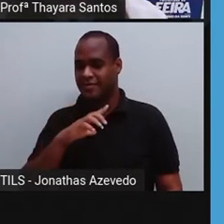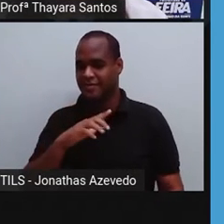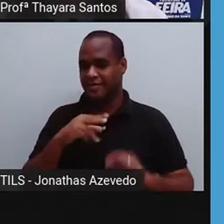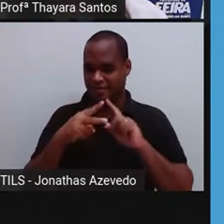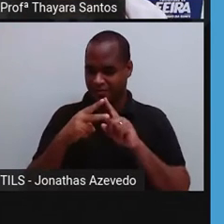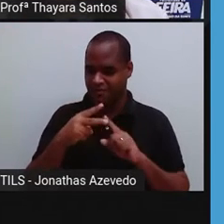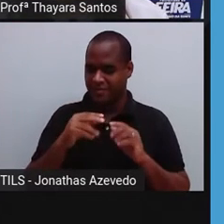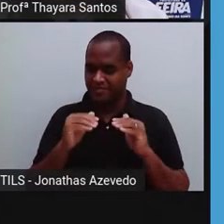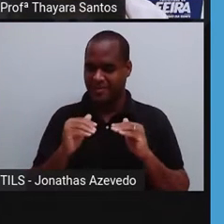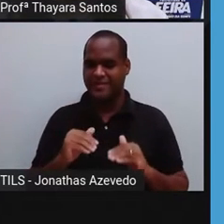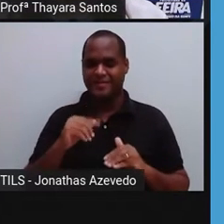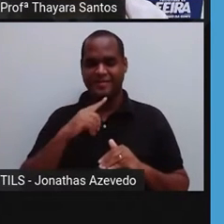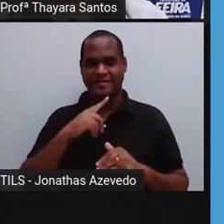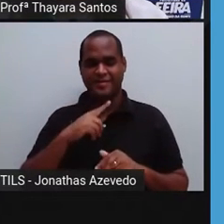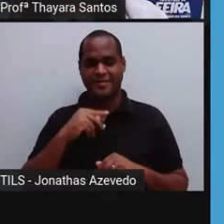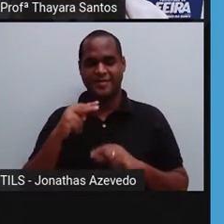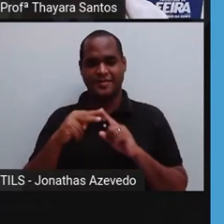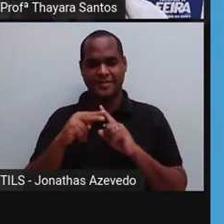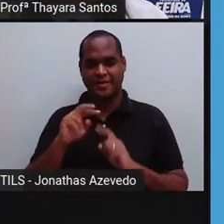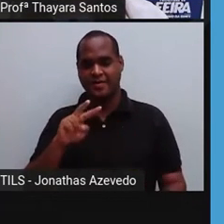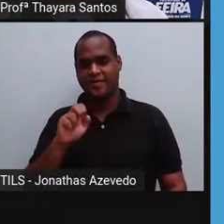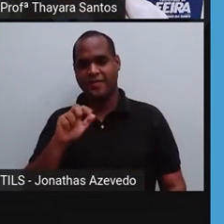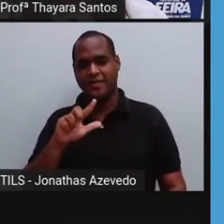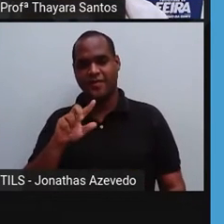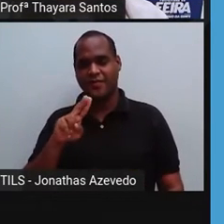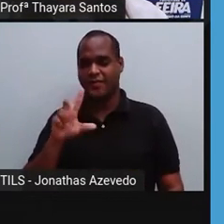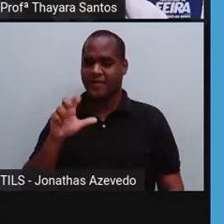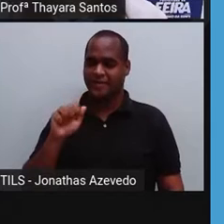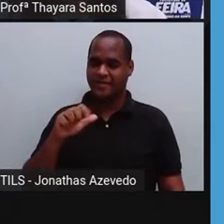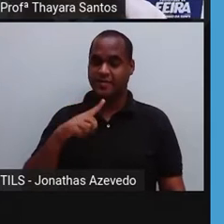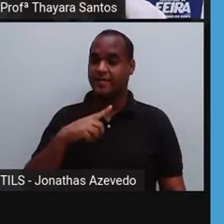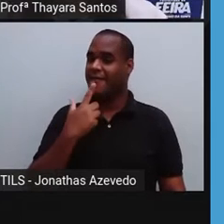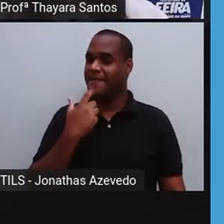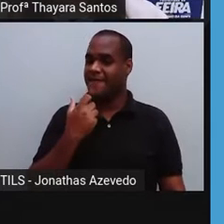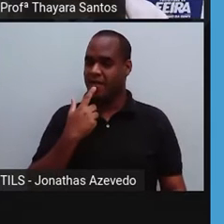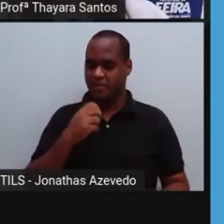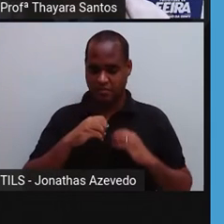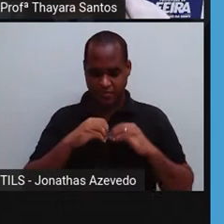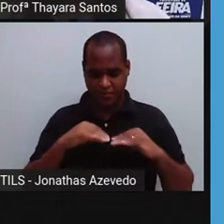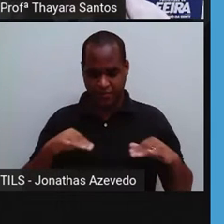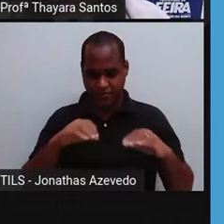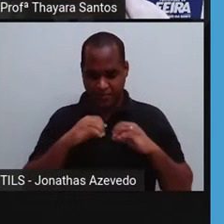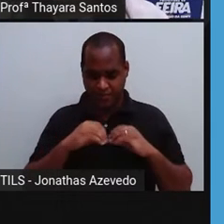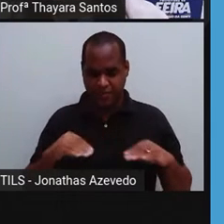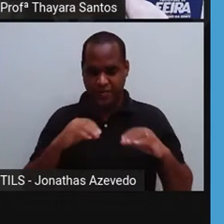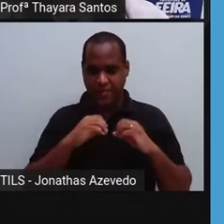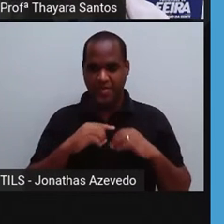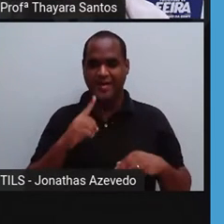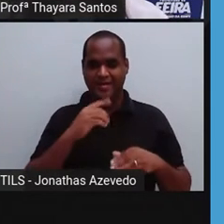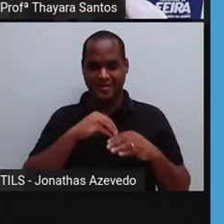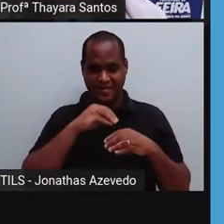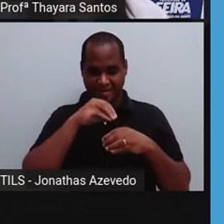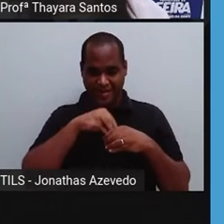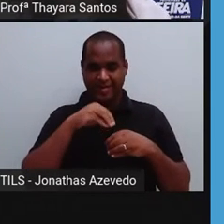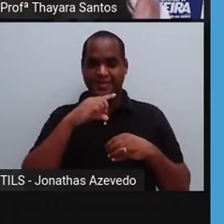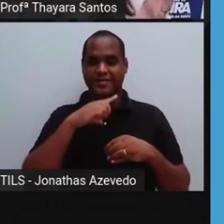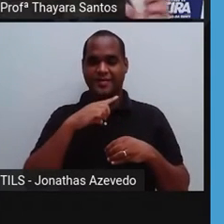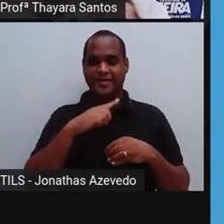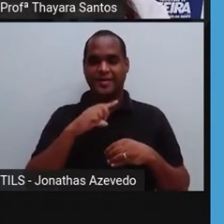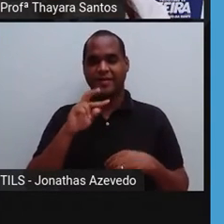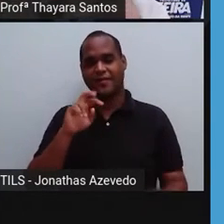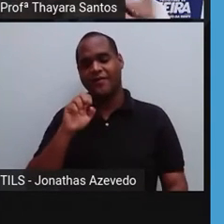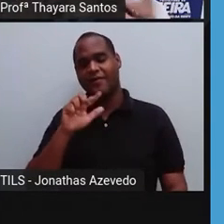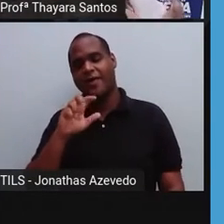aqui de baixo. E essas daqui são as válvulazinhas, porque o sangue, ele fica fluindo entre esses compartimentos. Então, essas